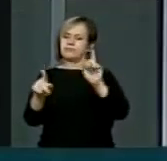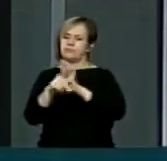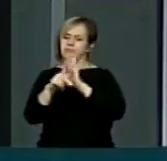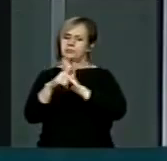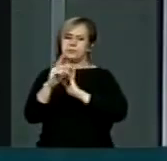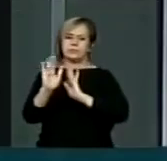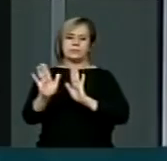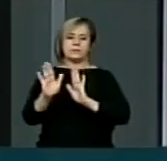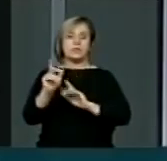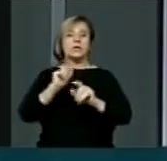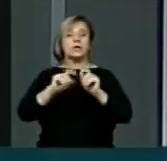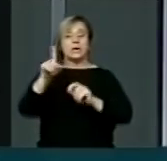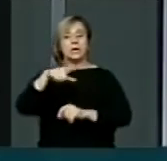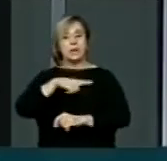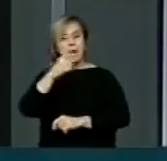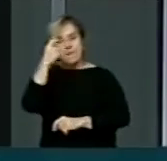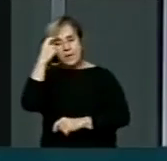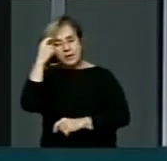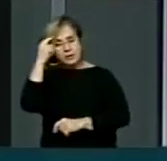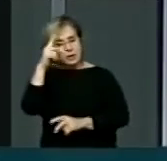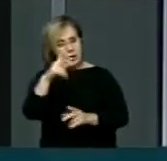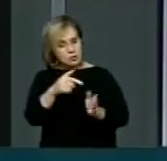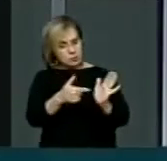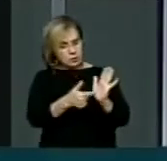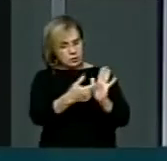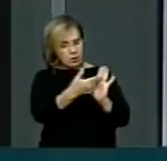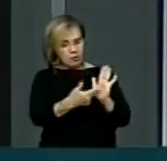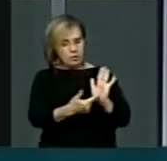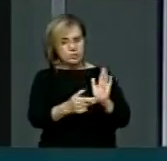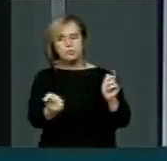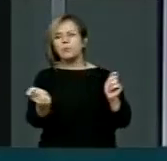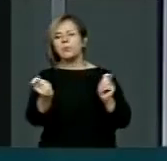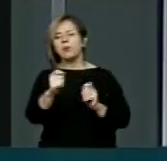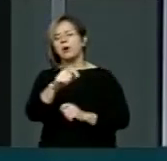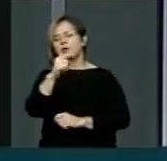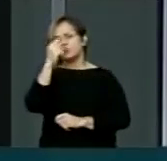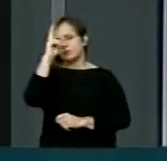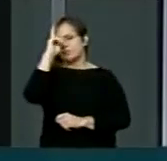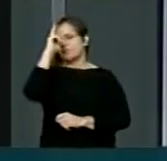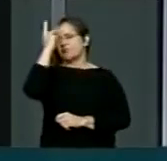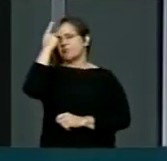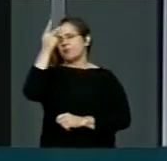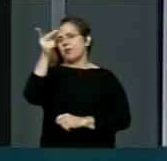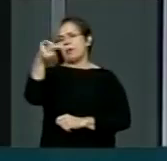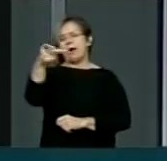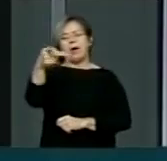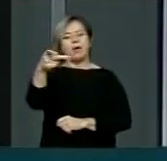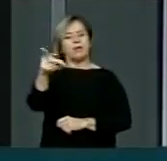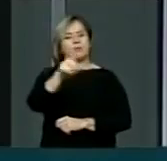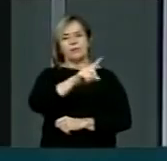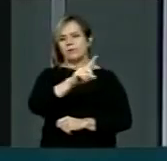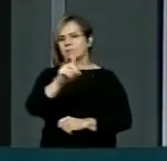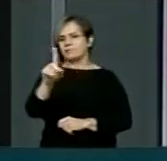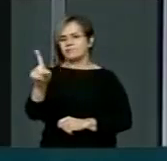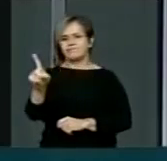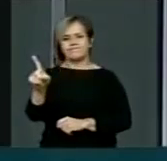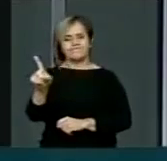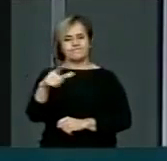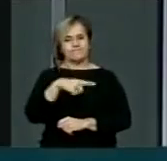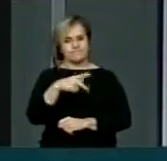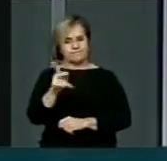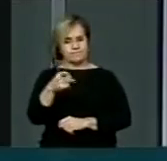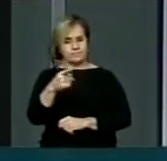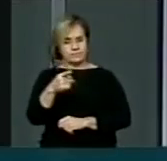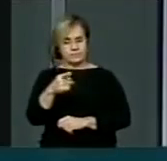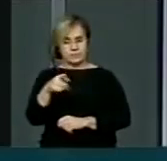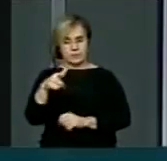sociedade. Quem estiver pensando dessa maneira pode ter a certeza que está equivocado, está equivocado. A